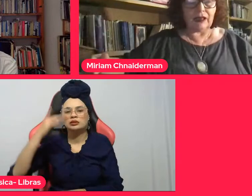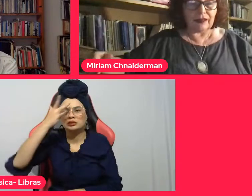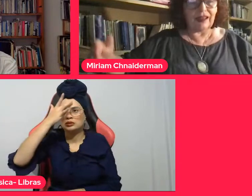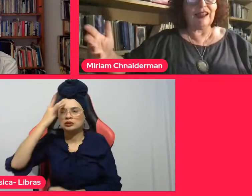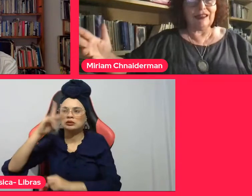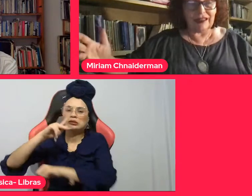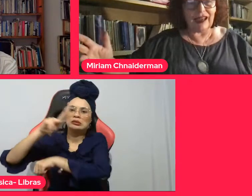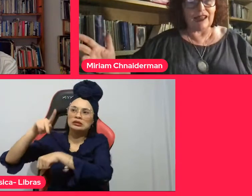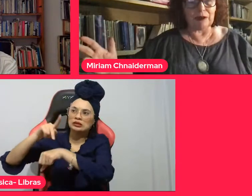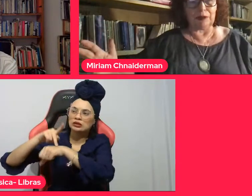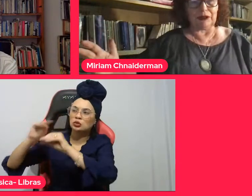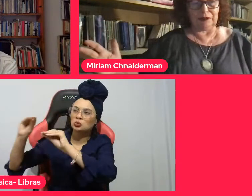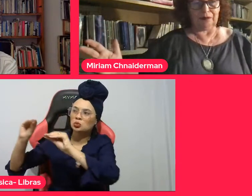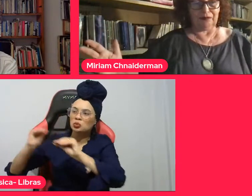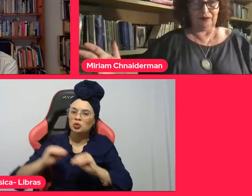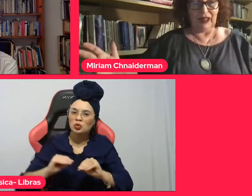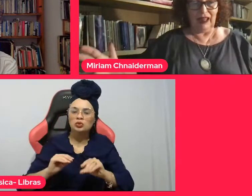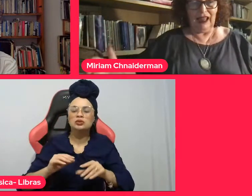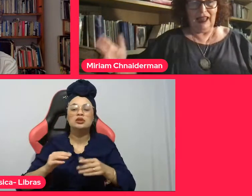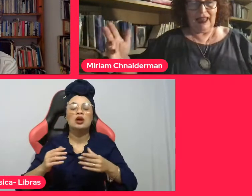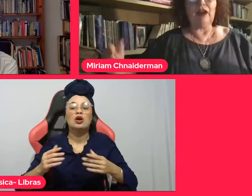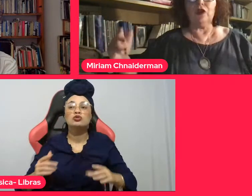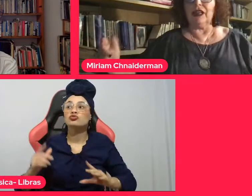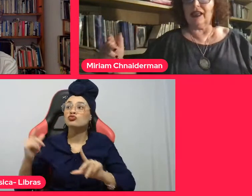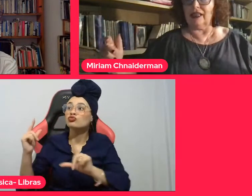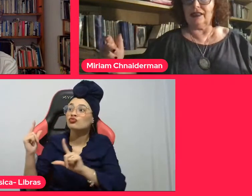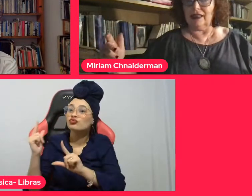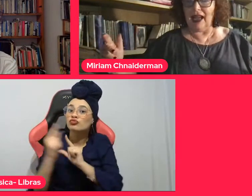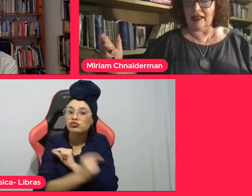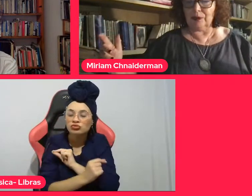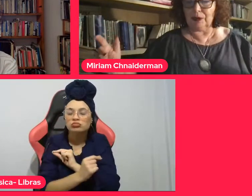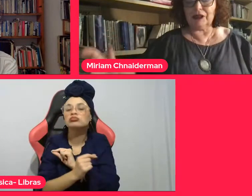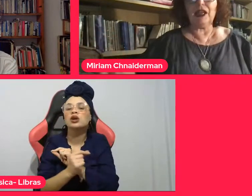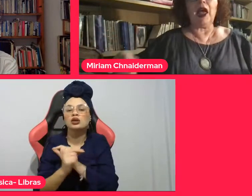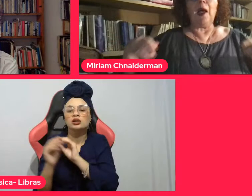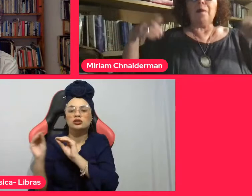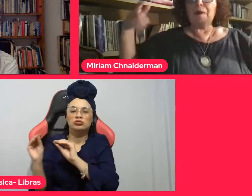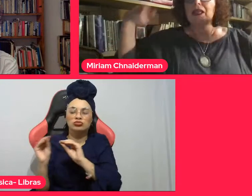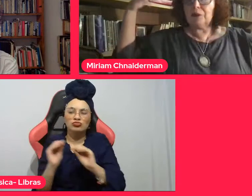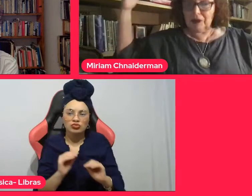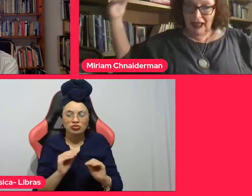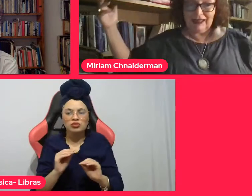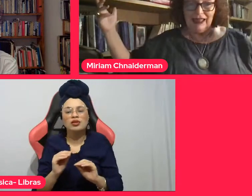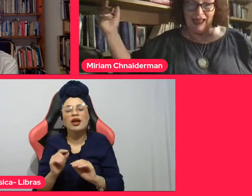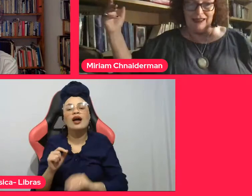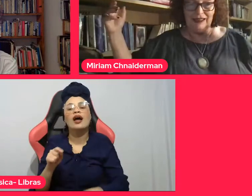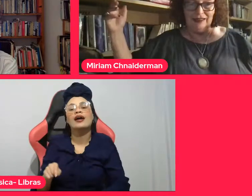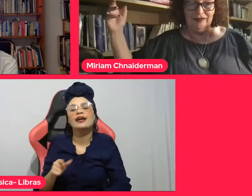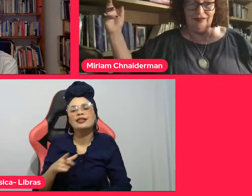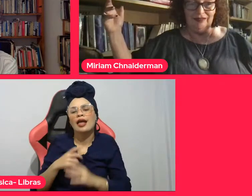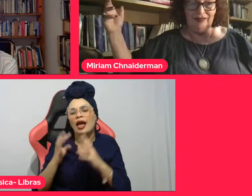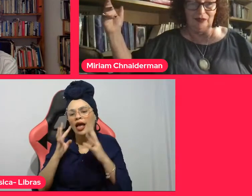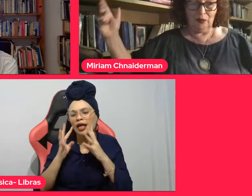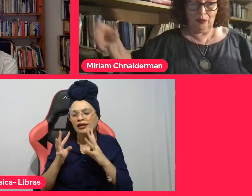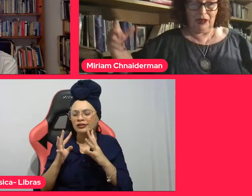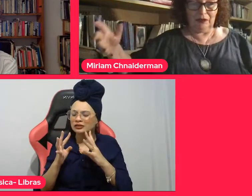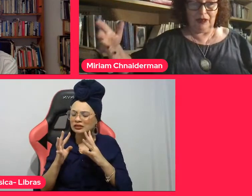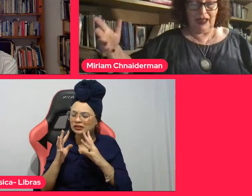acolher, entre aspas, e acolher, entre aspas, mesmo lá atrás,